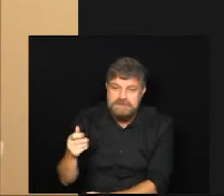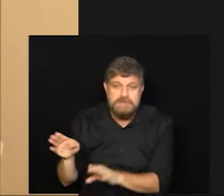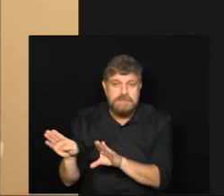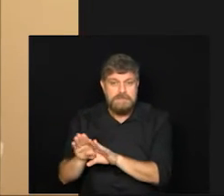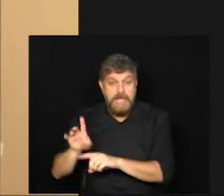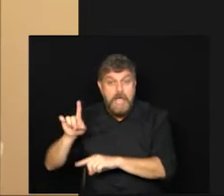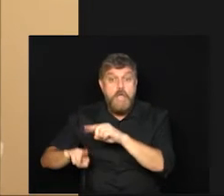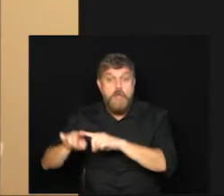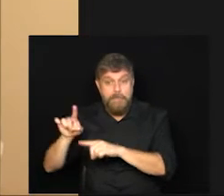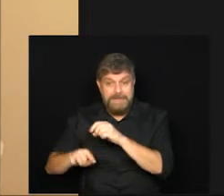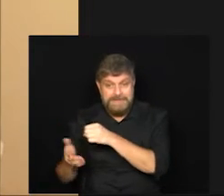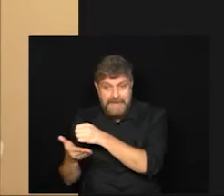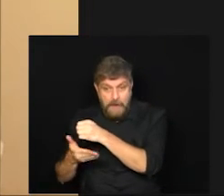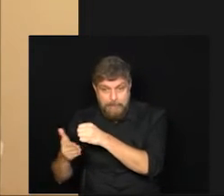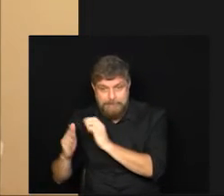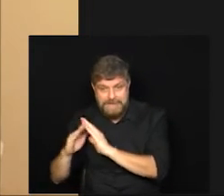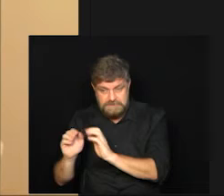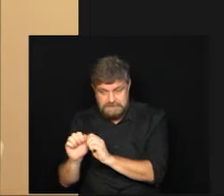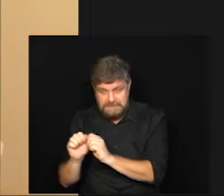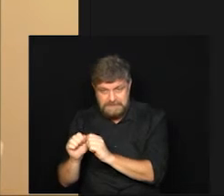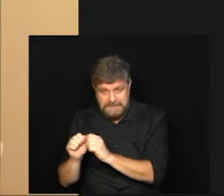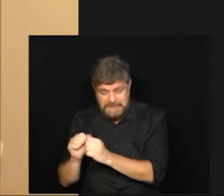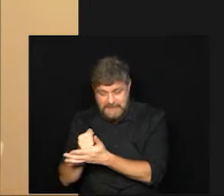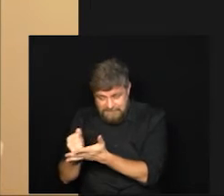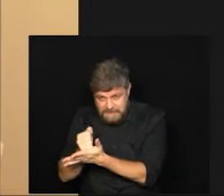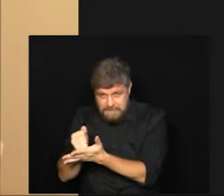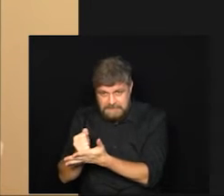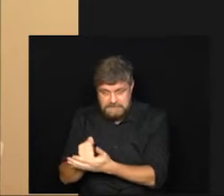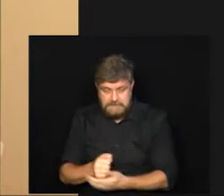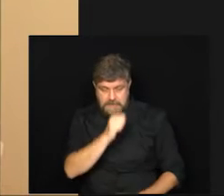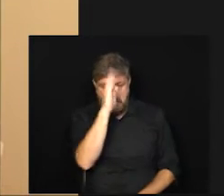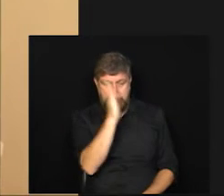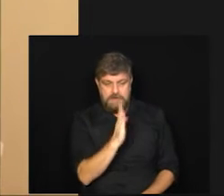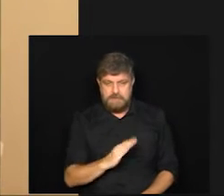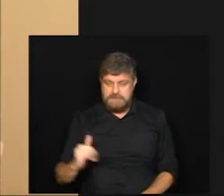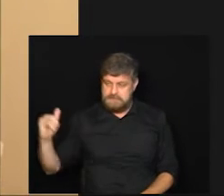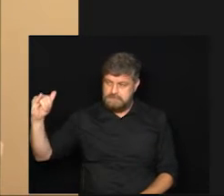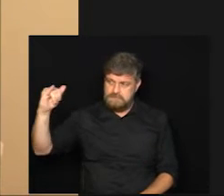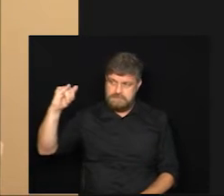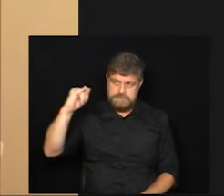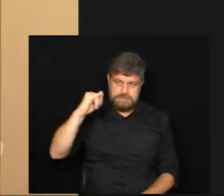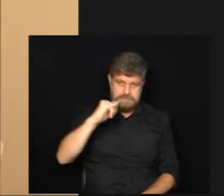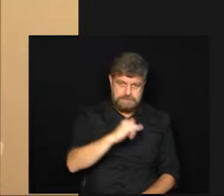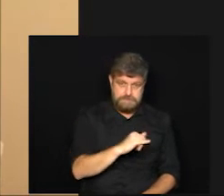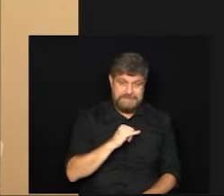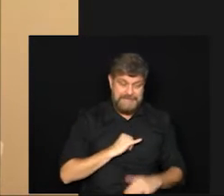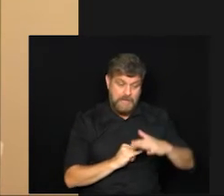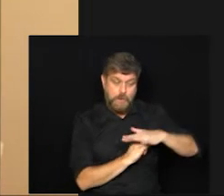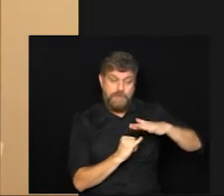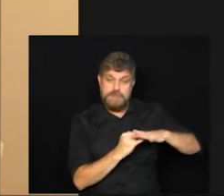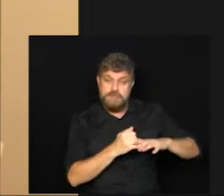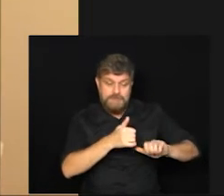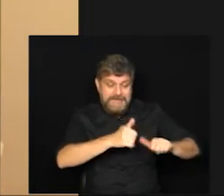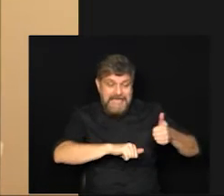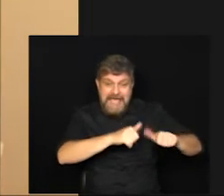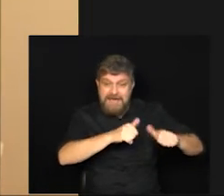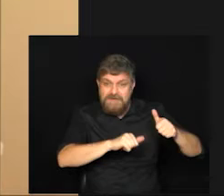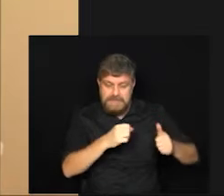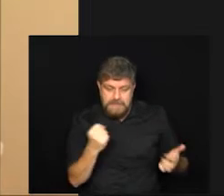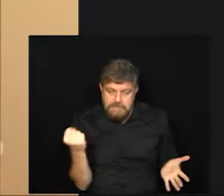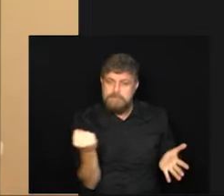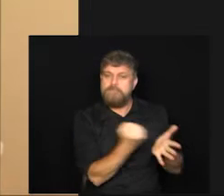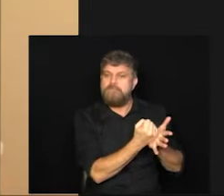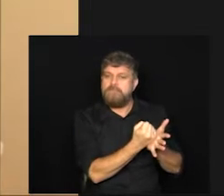e quando chega no Brasil tem um instituto que avalia que valida